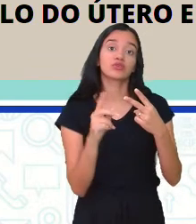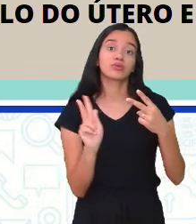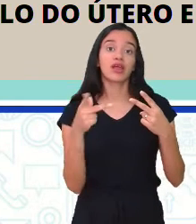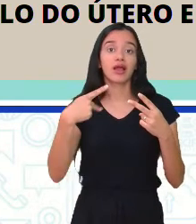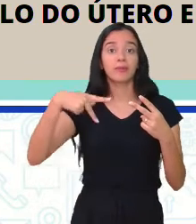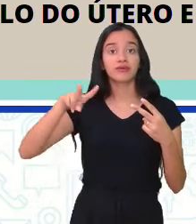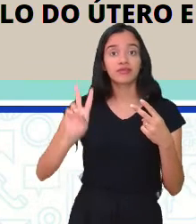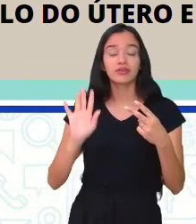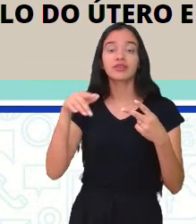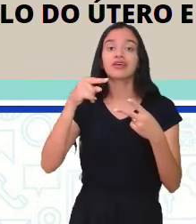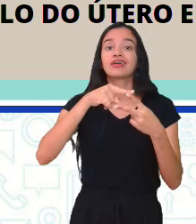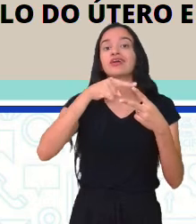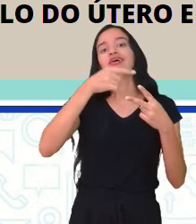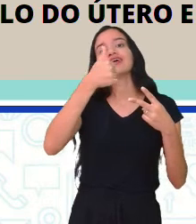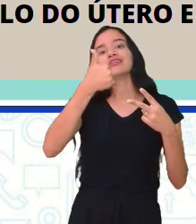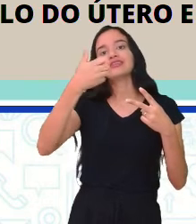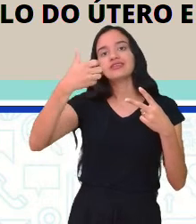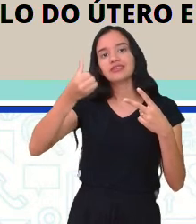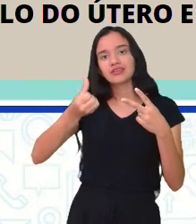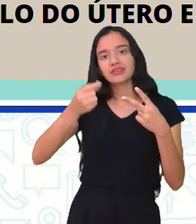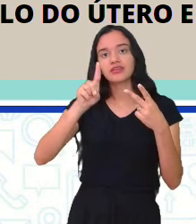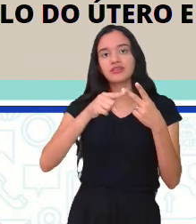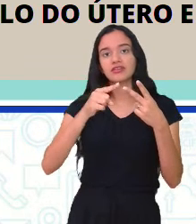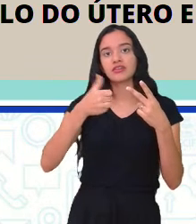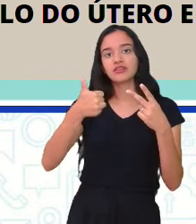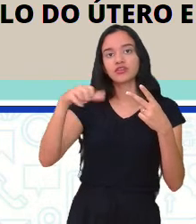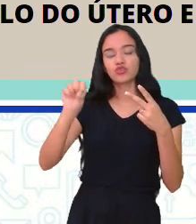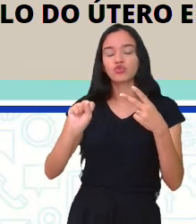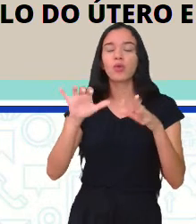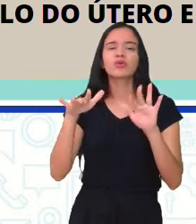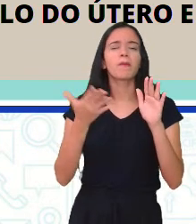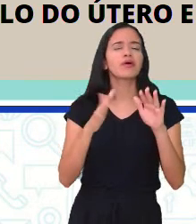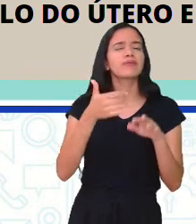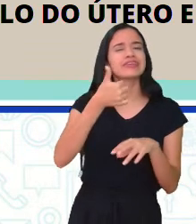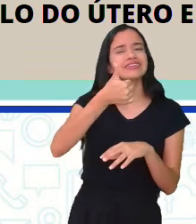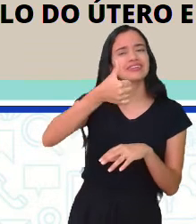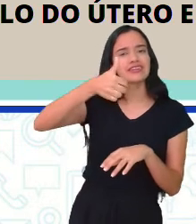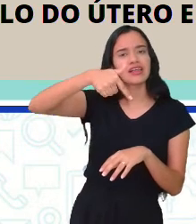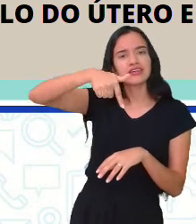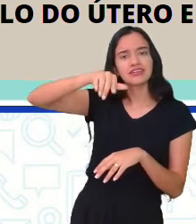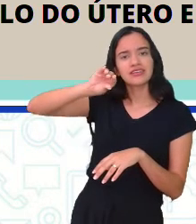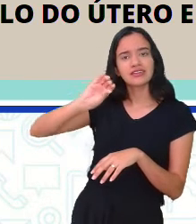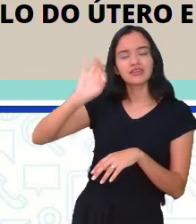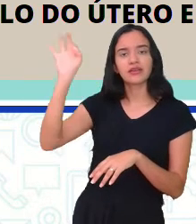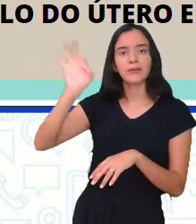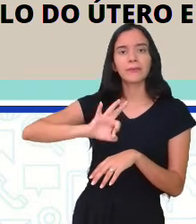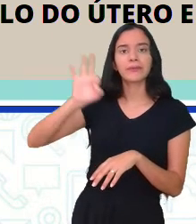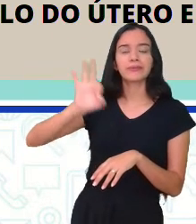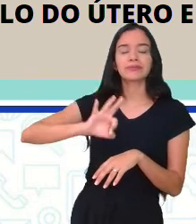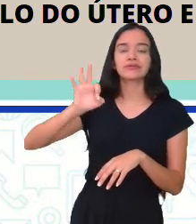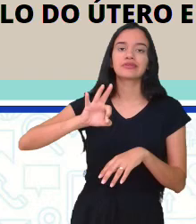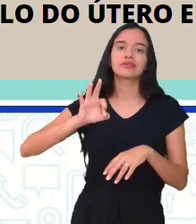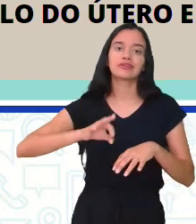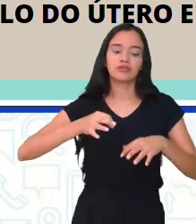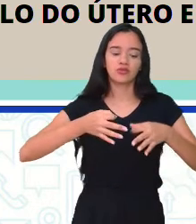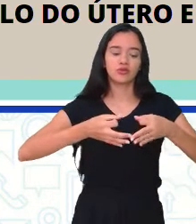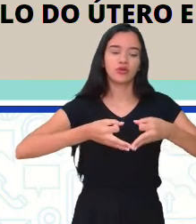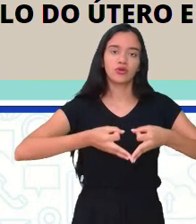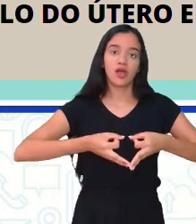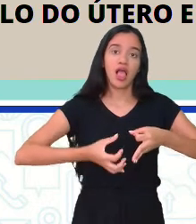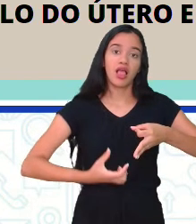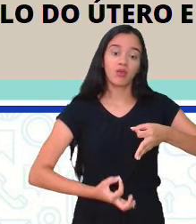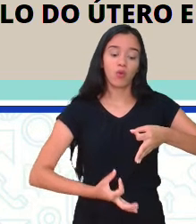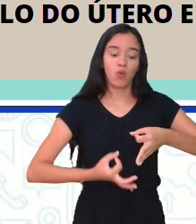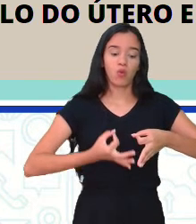que é o 16 e 18, eles causam 70% dos cânceres do colo do útero e lesões pré